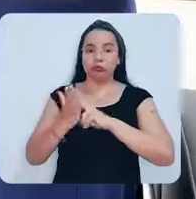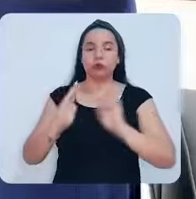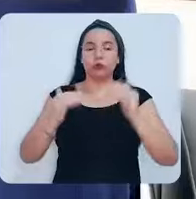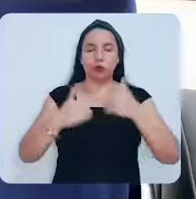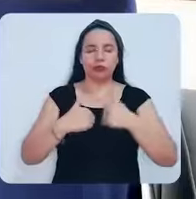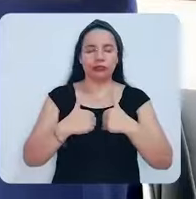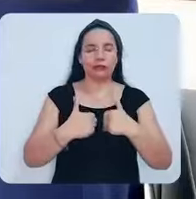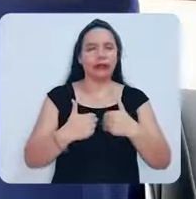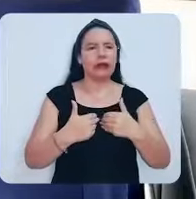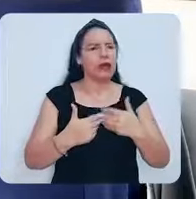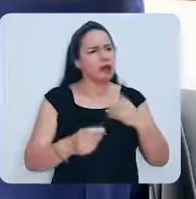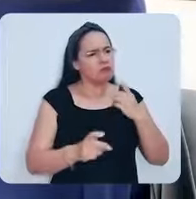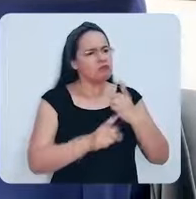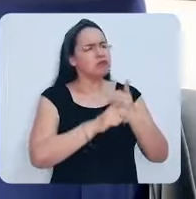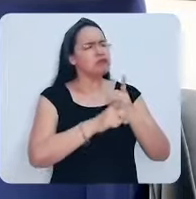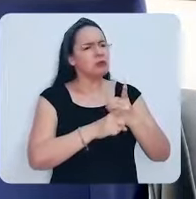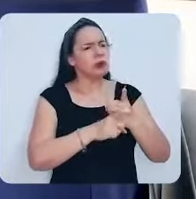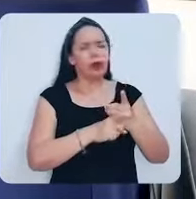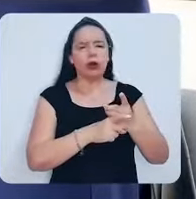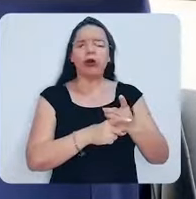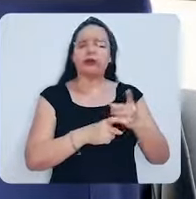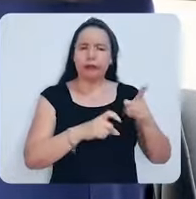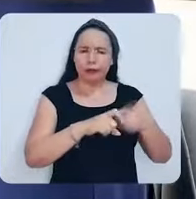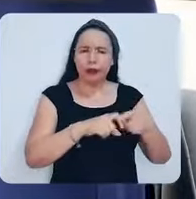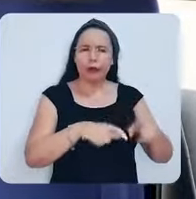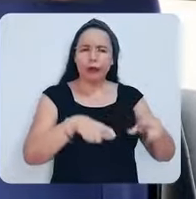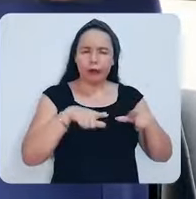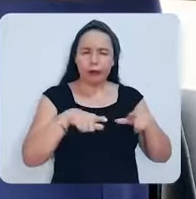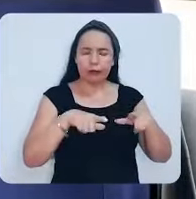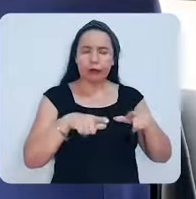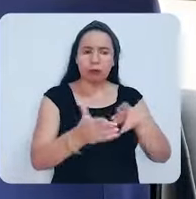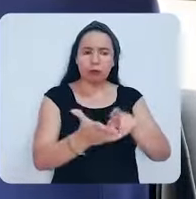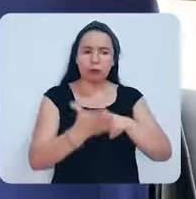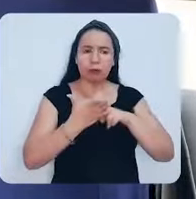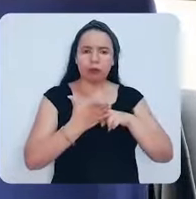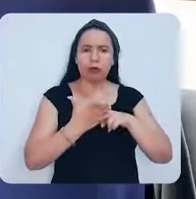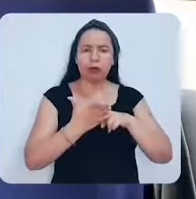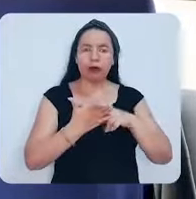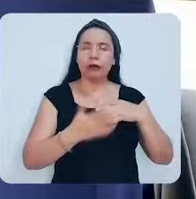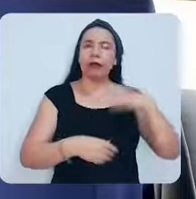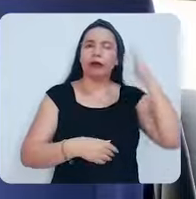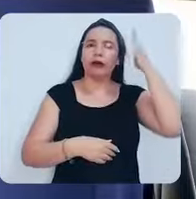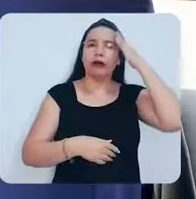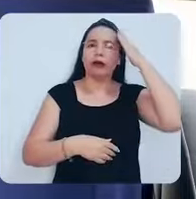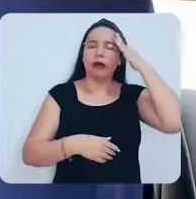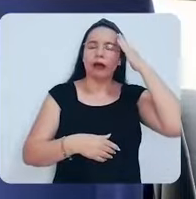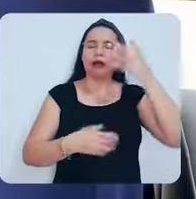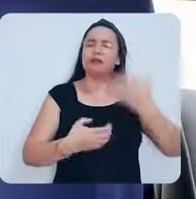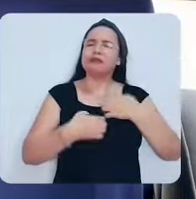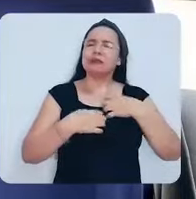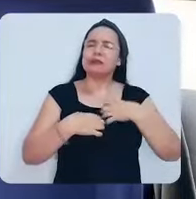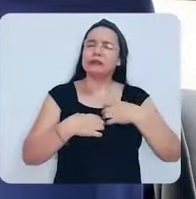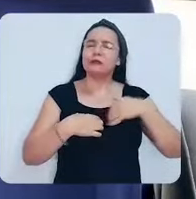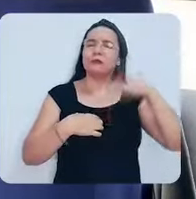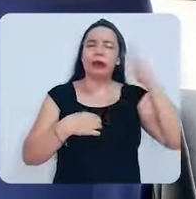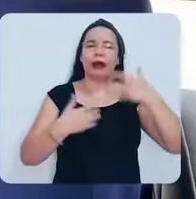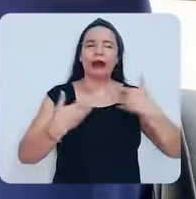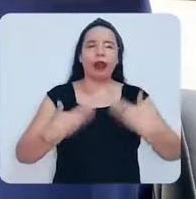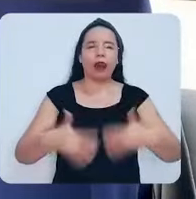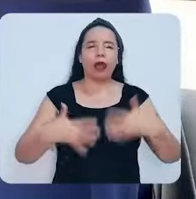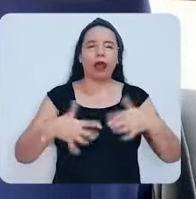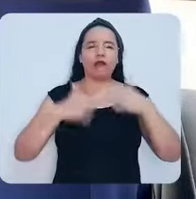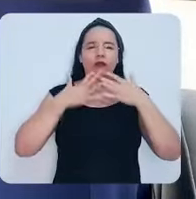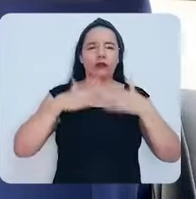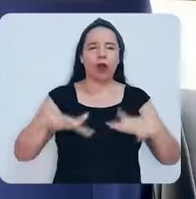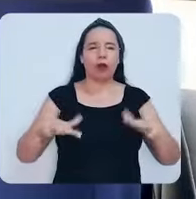À medida que eu fui compreendendo, recebendo o diagnóstico, a coisa foi ficando mais leve, mais fluida e